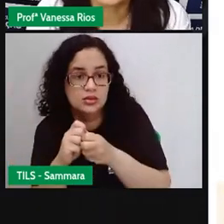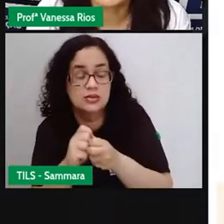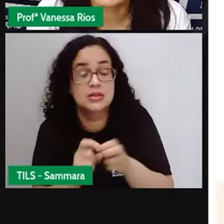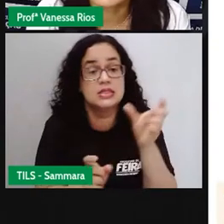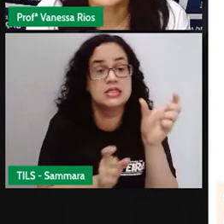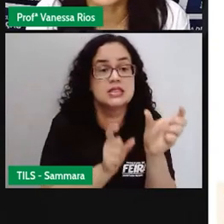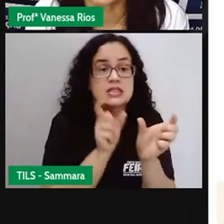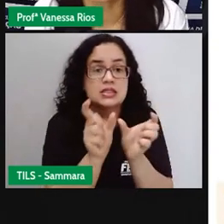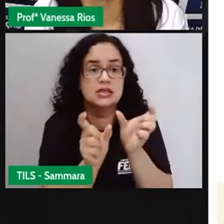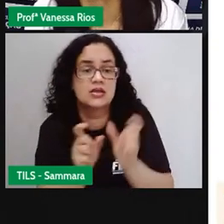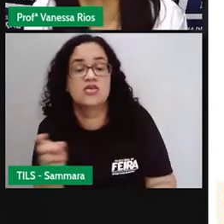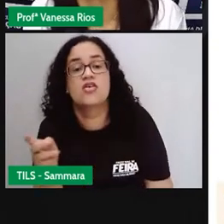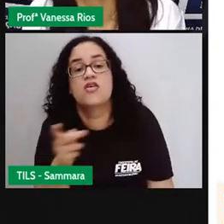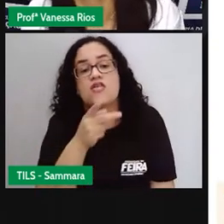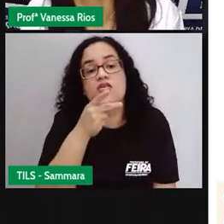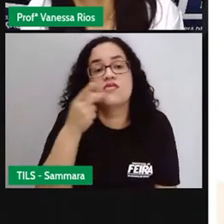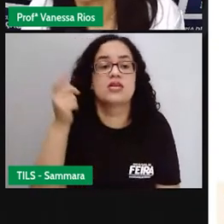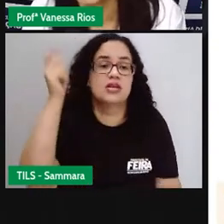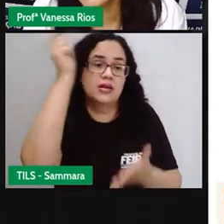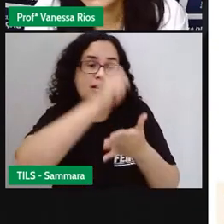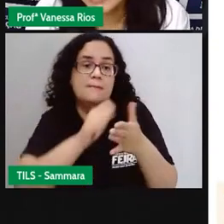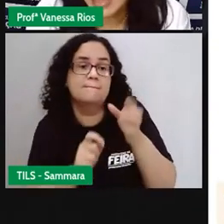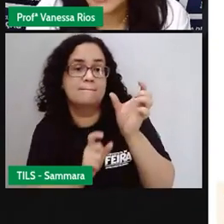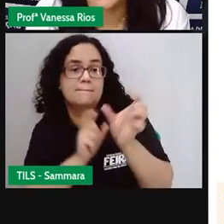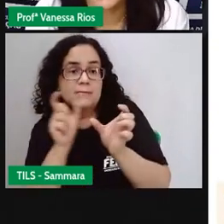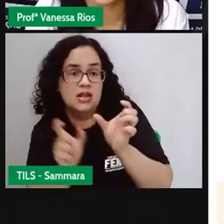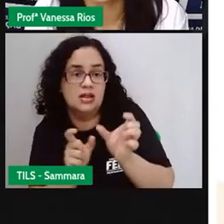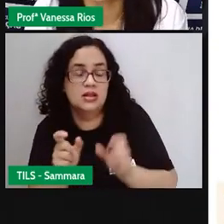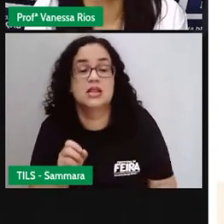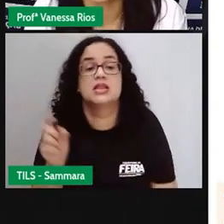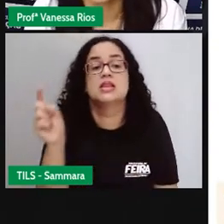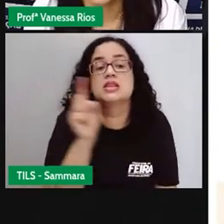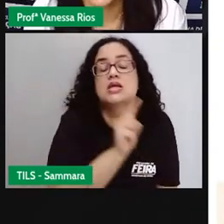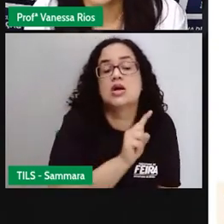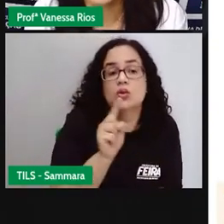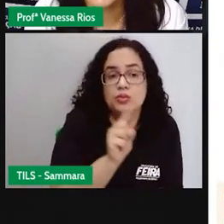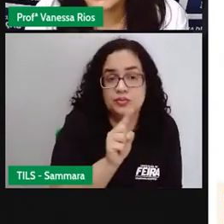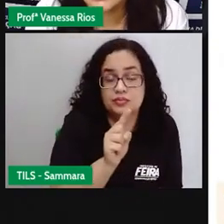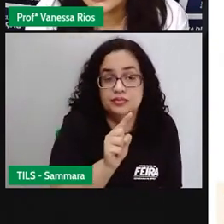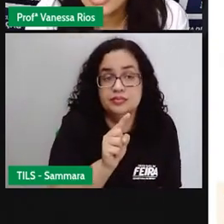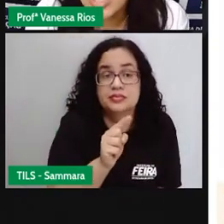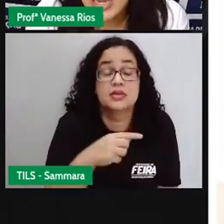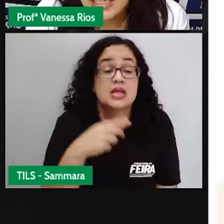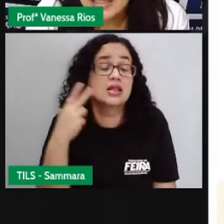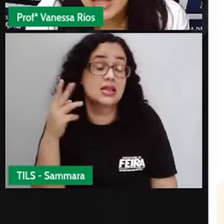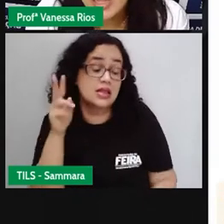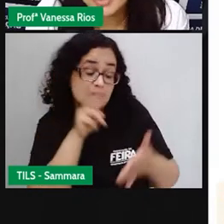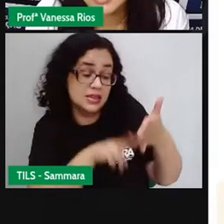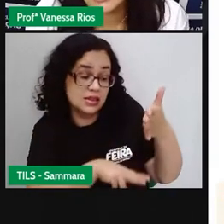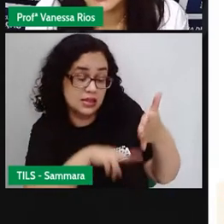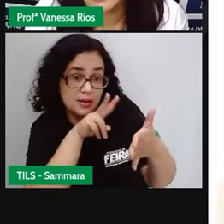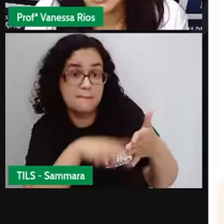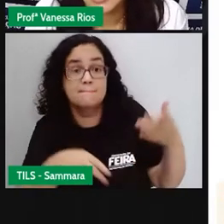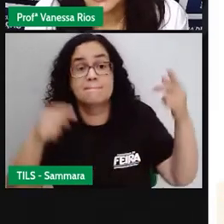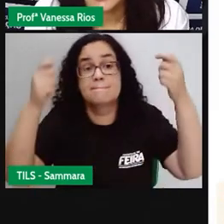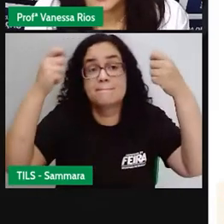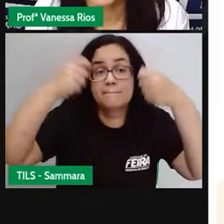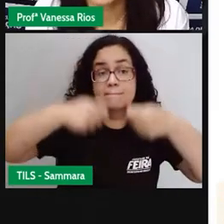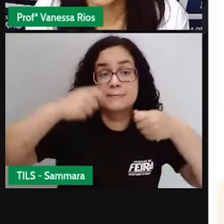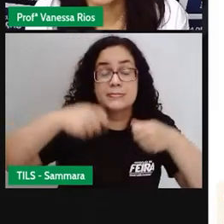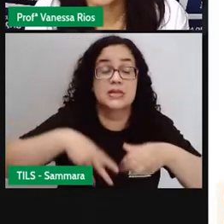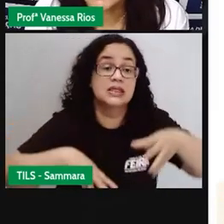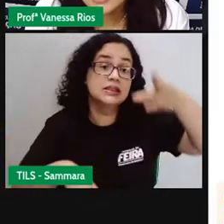as sílabas e dizer, olha, aqui está escrito palavra tal. Não é assim, né? Aquilo que a gente está lendo, ela precisa ser